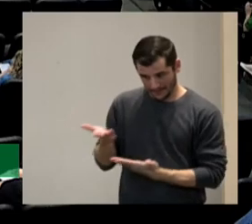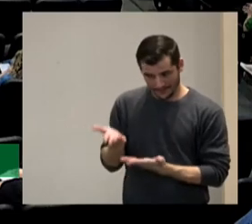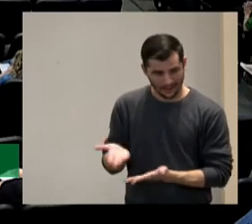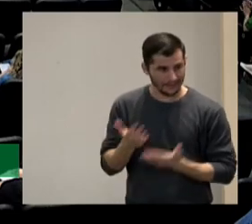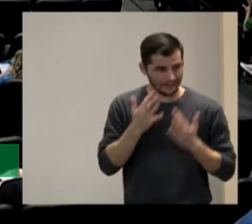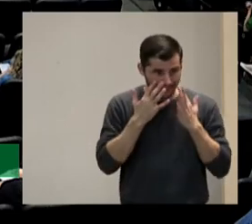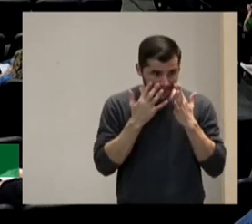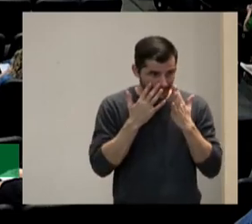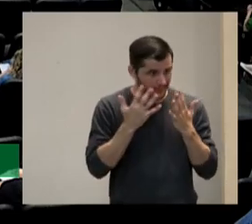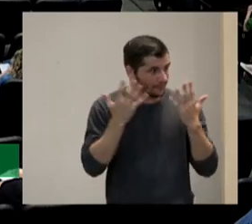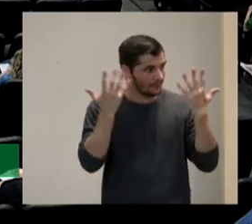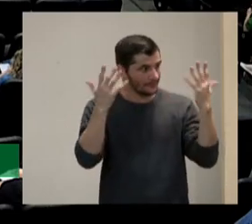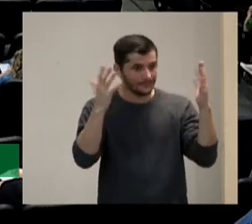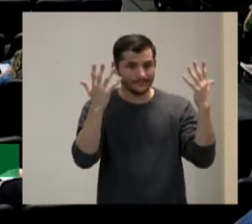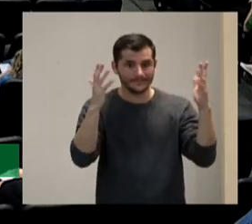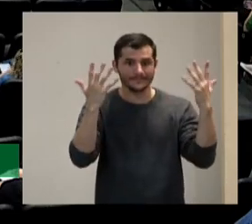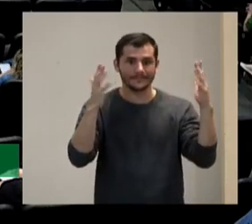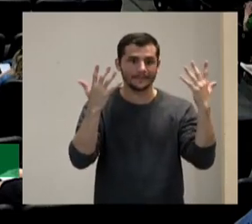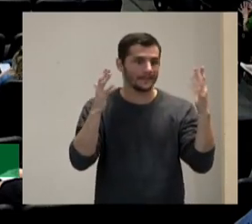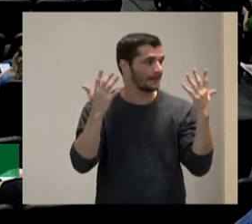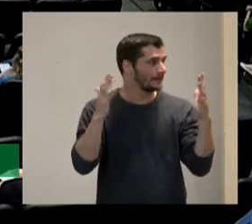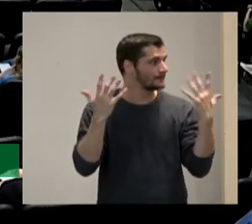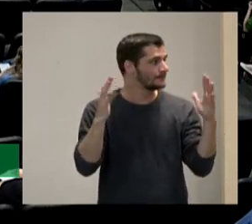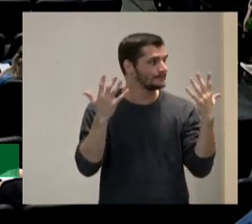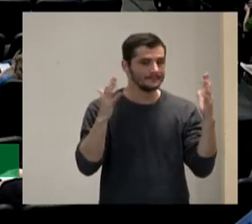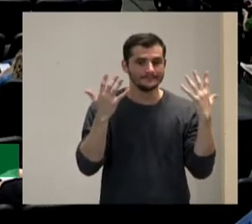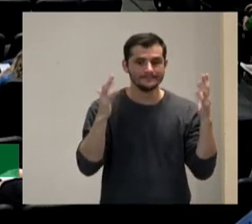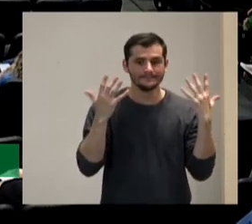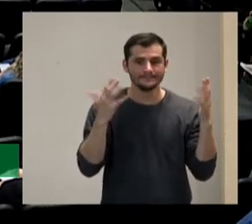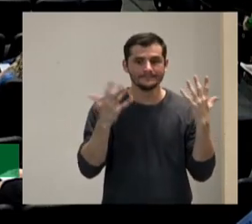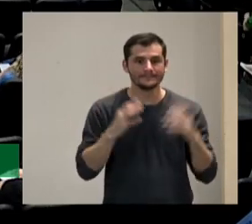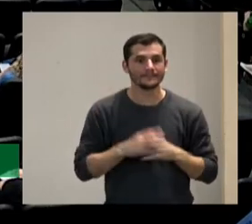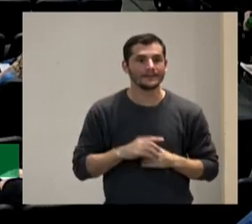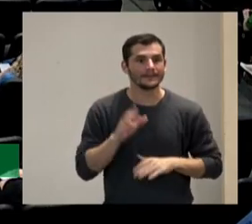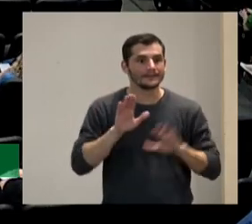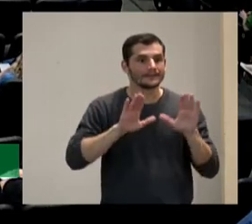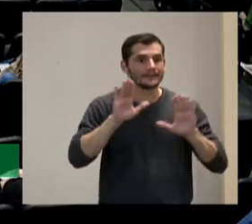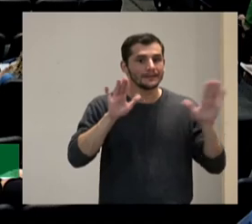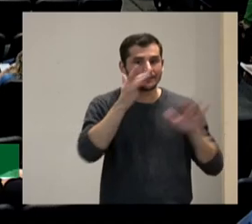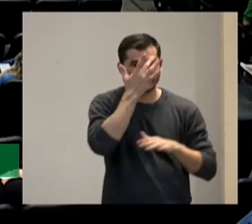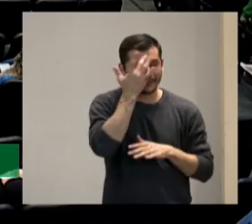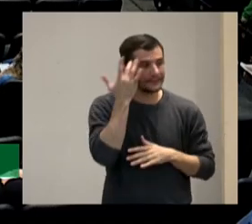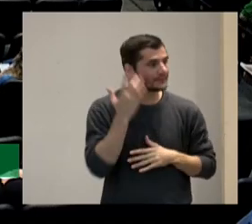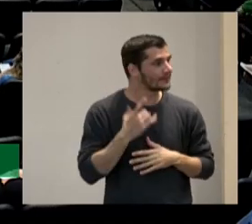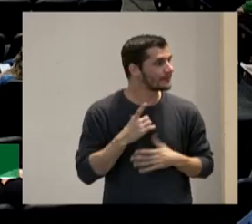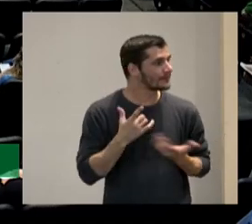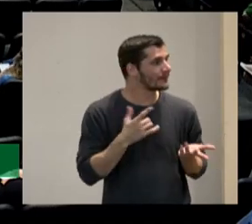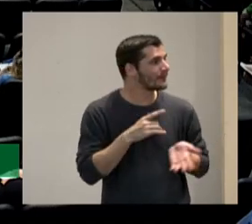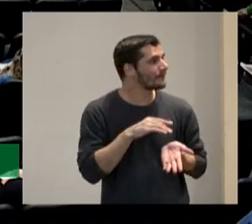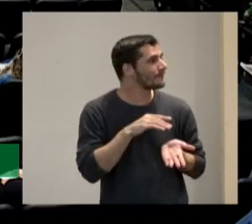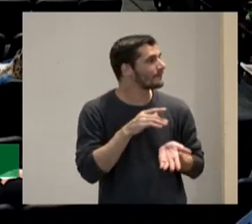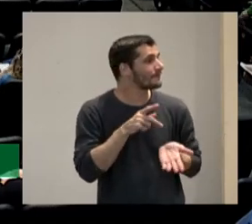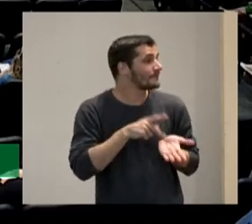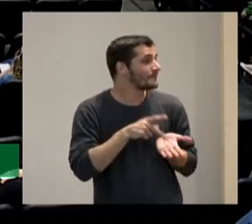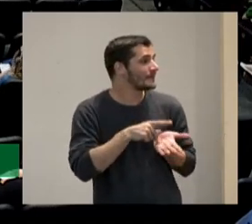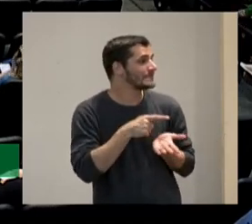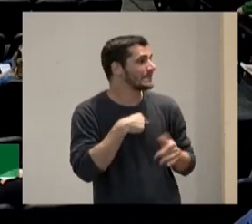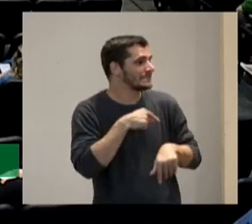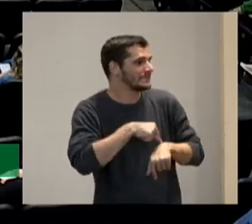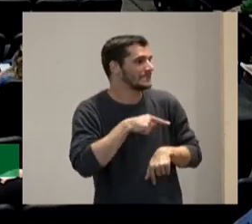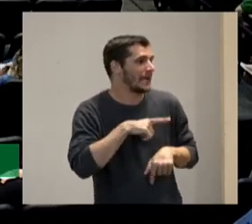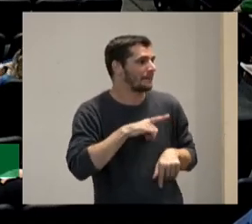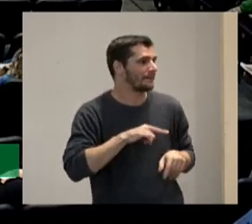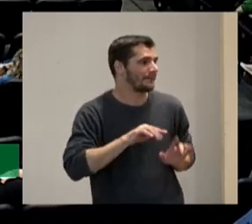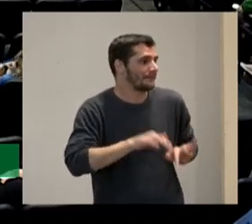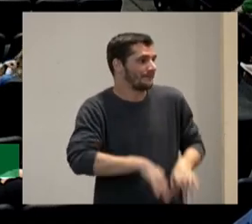uma mão tem mais uma mão ali quanto tempo eu tenho? na verdade já encerrou a última a última